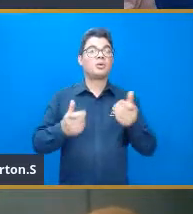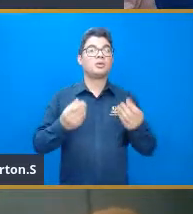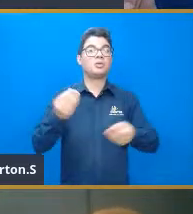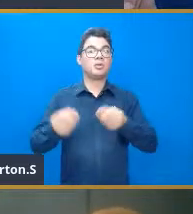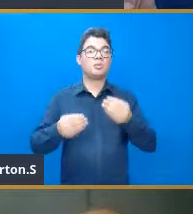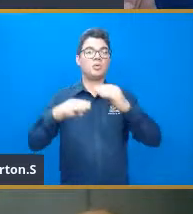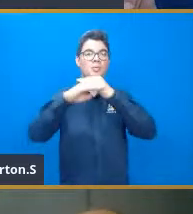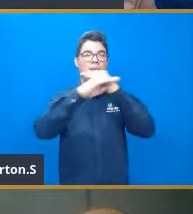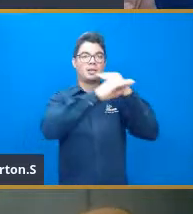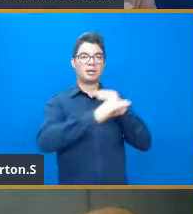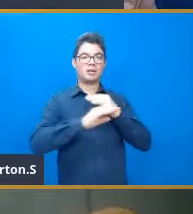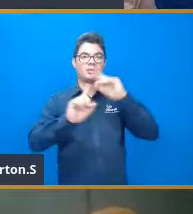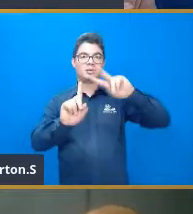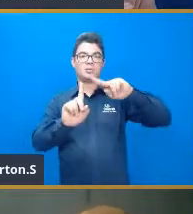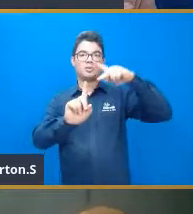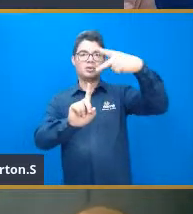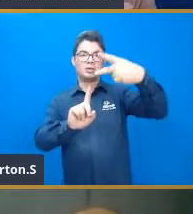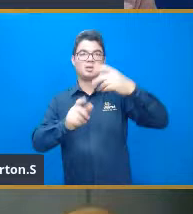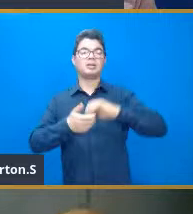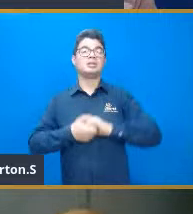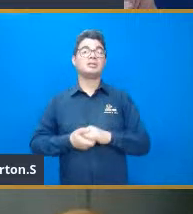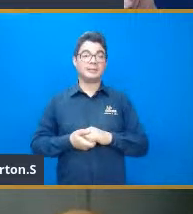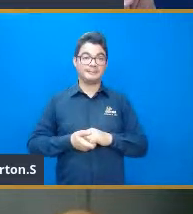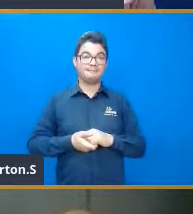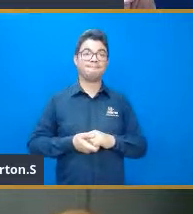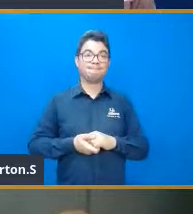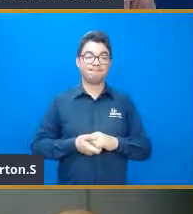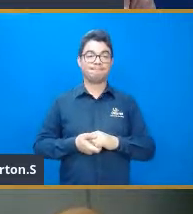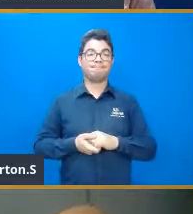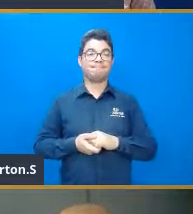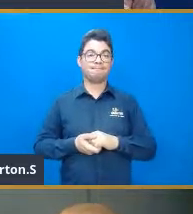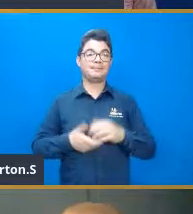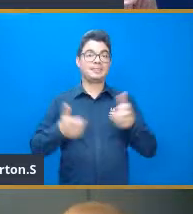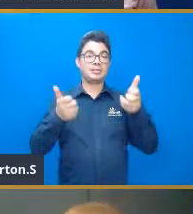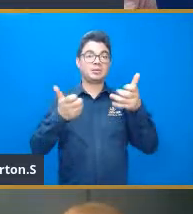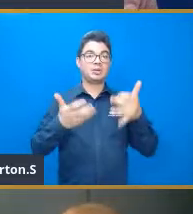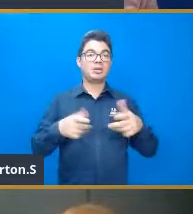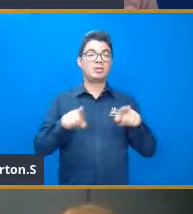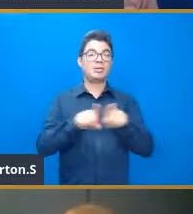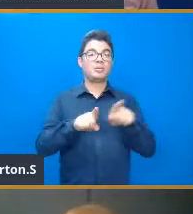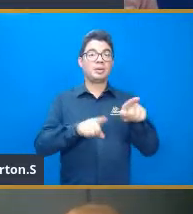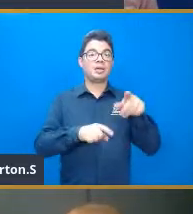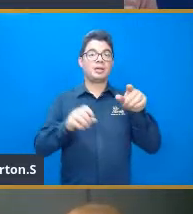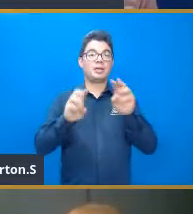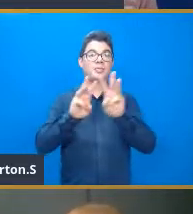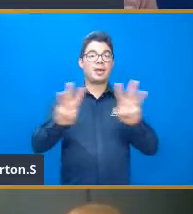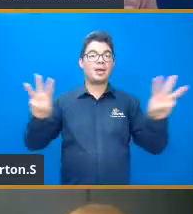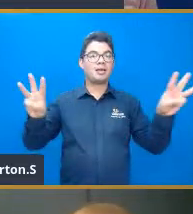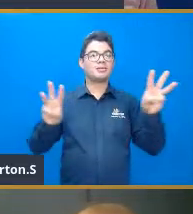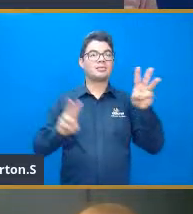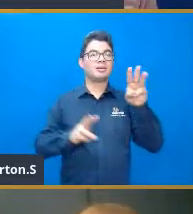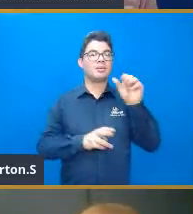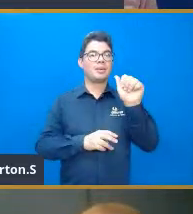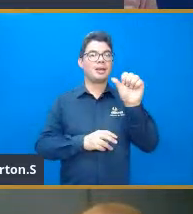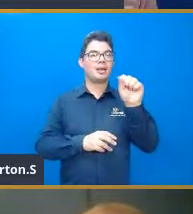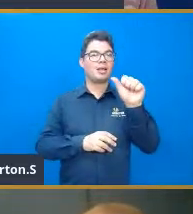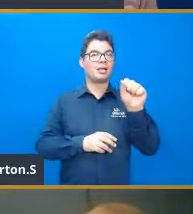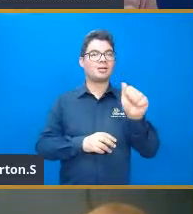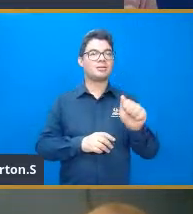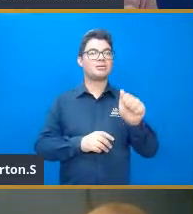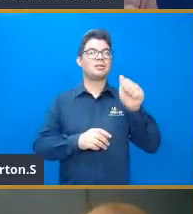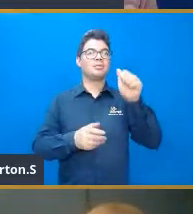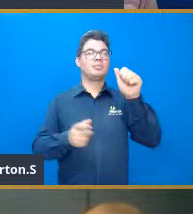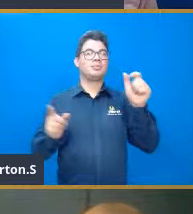exponencial, que é chamado de meia-vida, né, aqui ele está pensando na redução, né, da massa pela metade. Então, um medicamento de 25